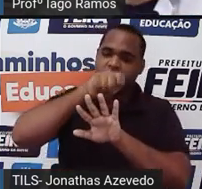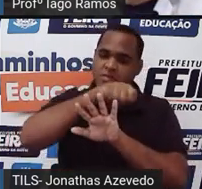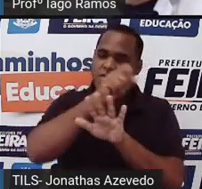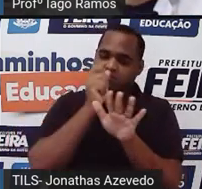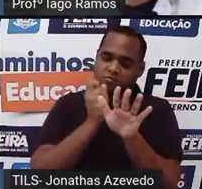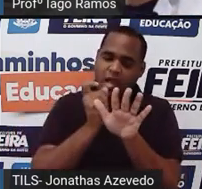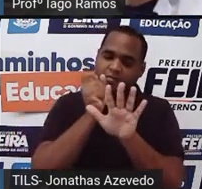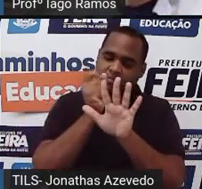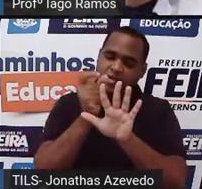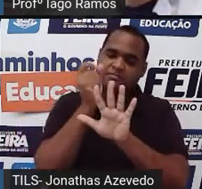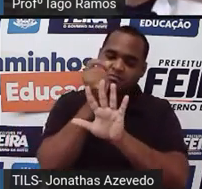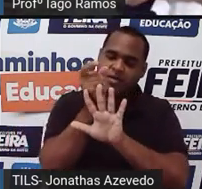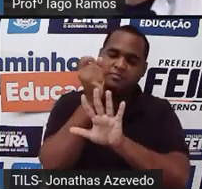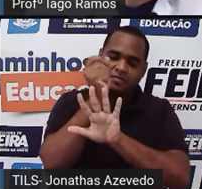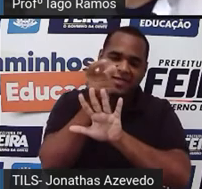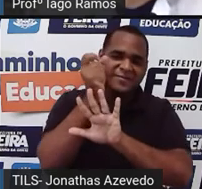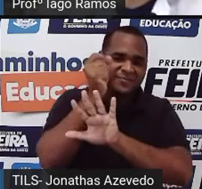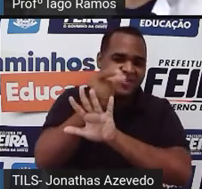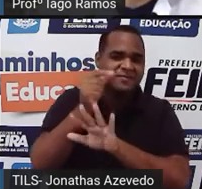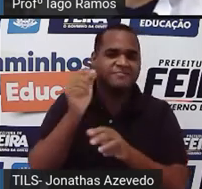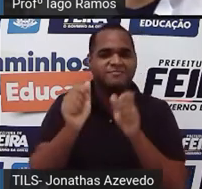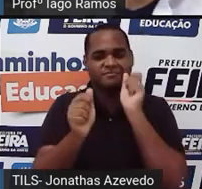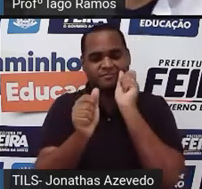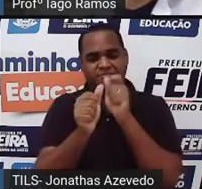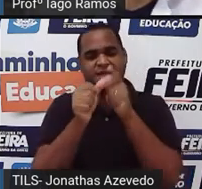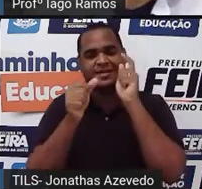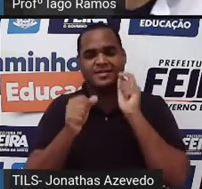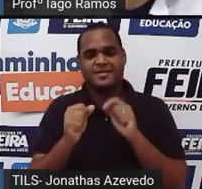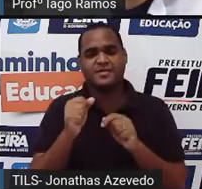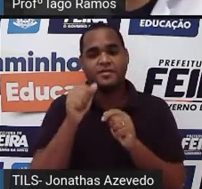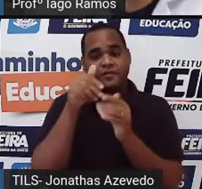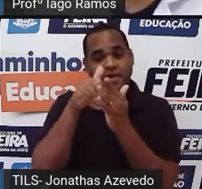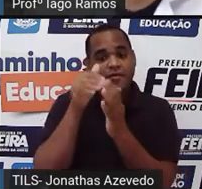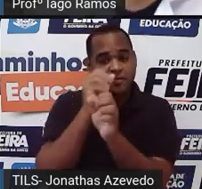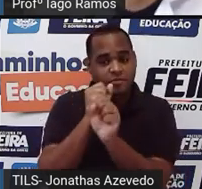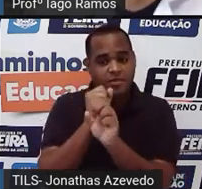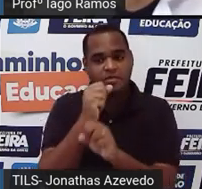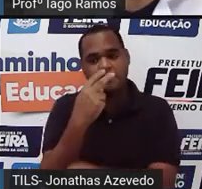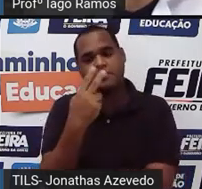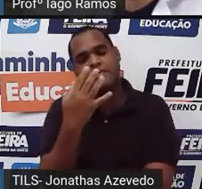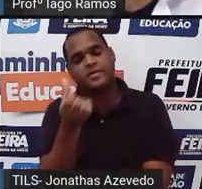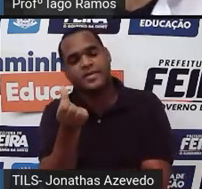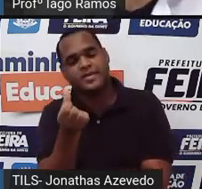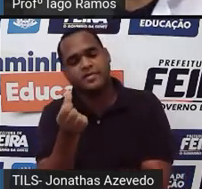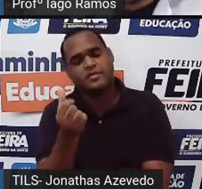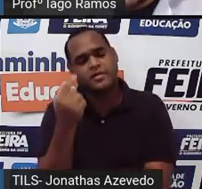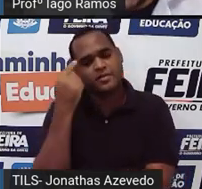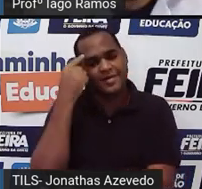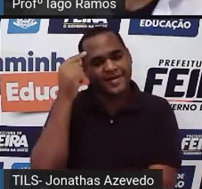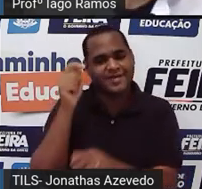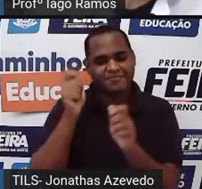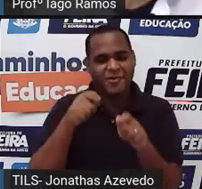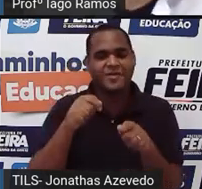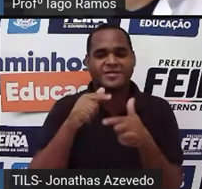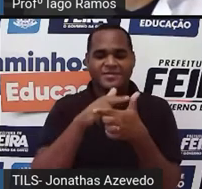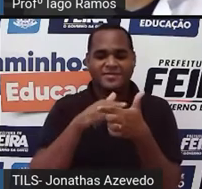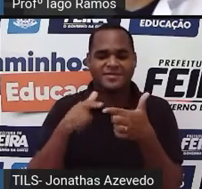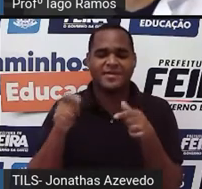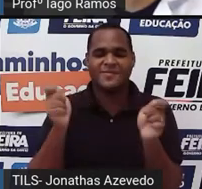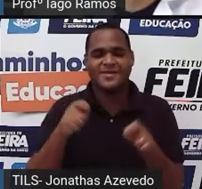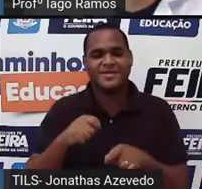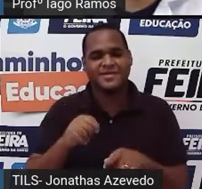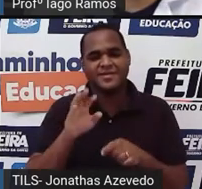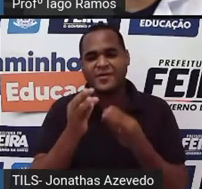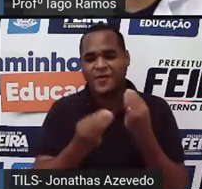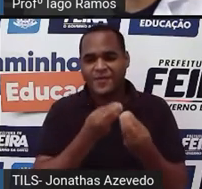dos duzentos e quarenta e seis e no final vai dar duzentos e quarenta e seis por isso que aqui a ideia é a divisão como é que a gente